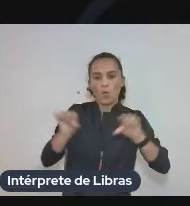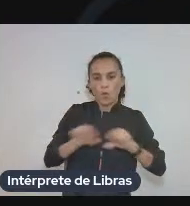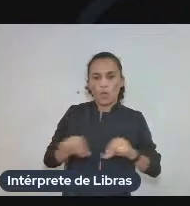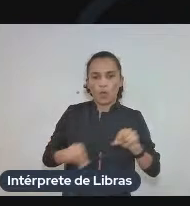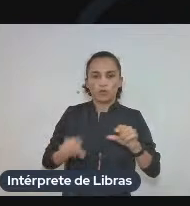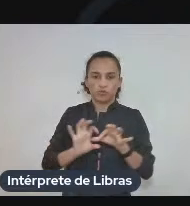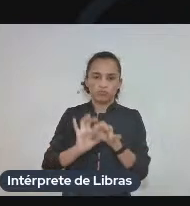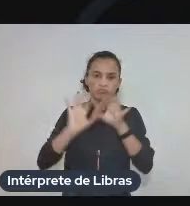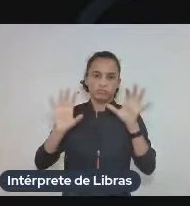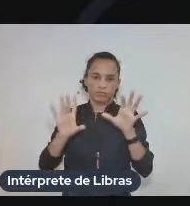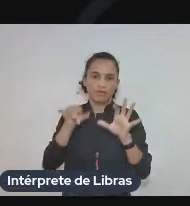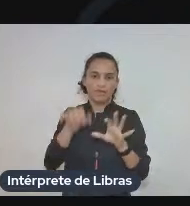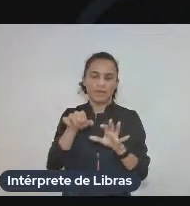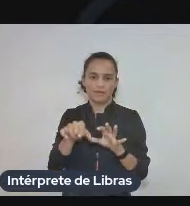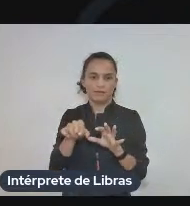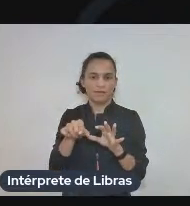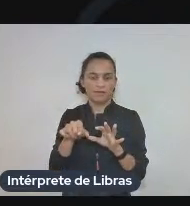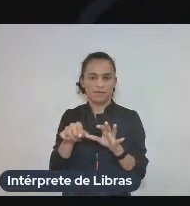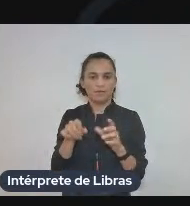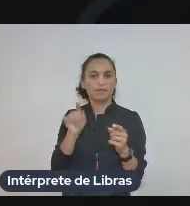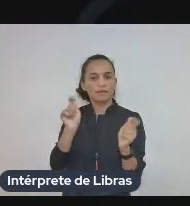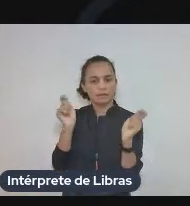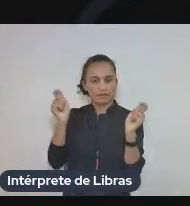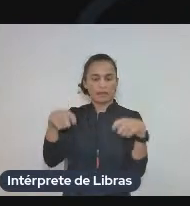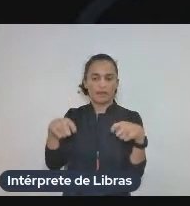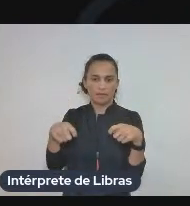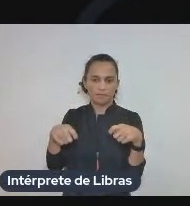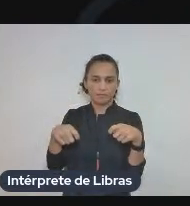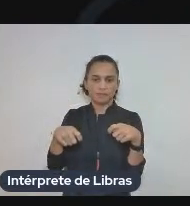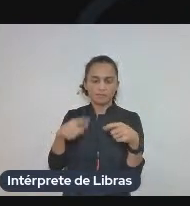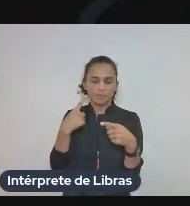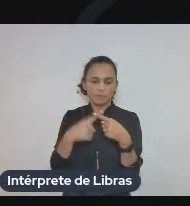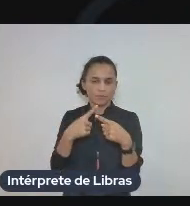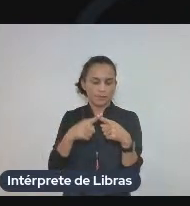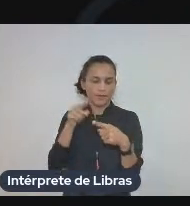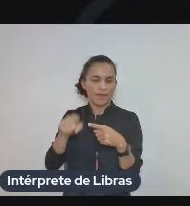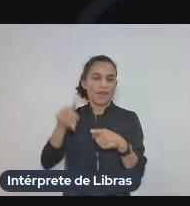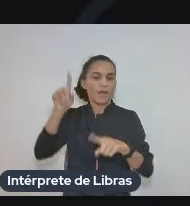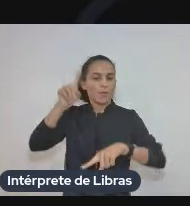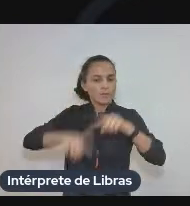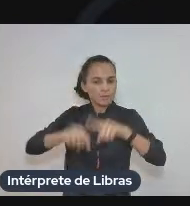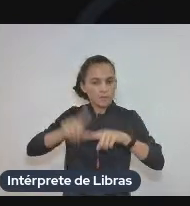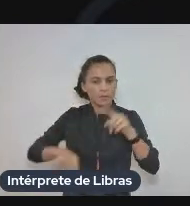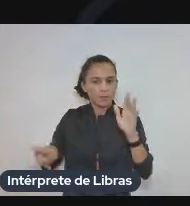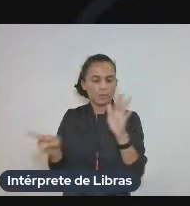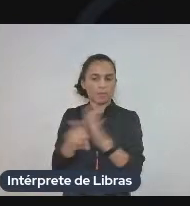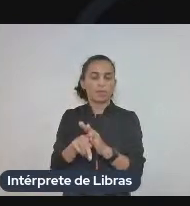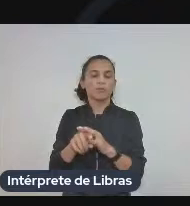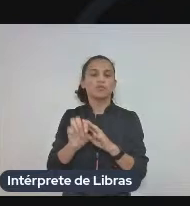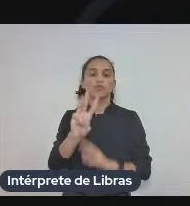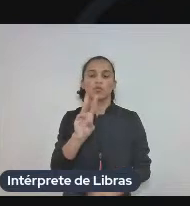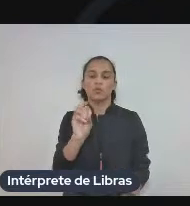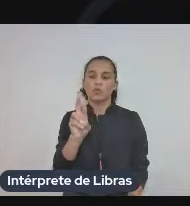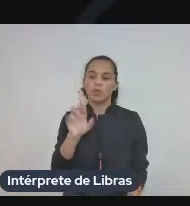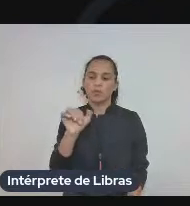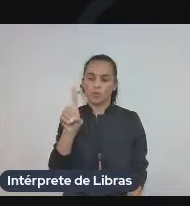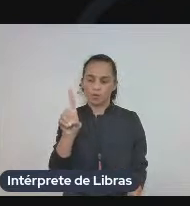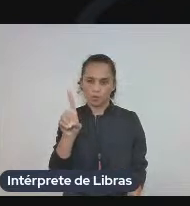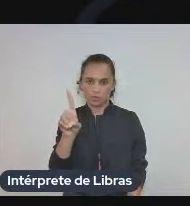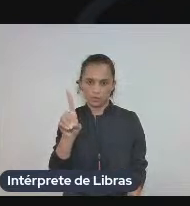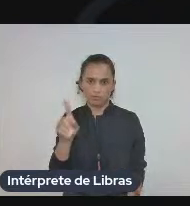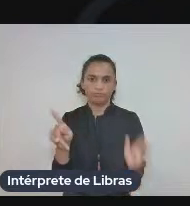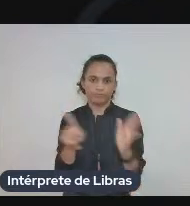muito mais acessível ainda porque ela é uma ferramenta do aplicativo Word no pacote Office